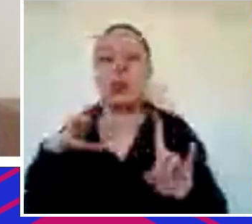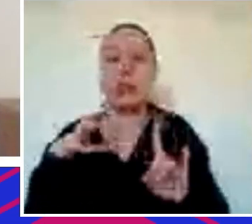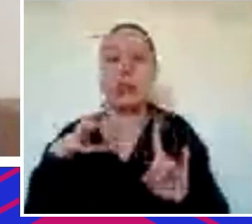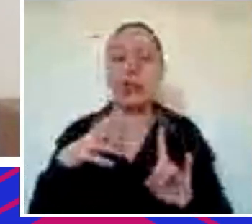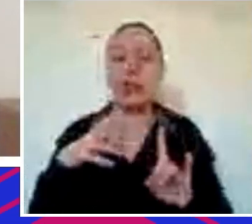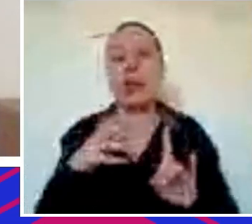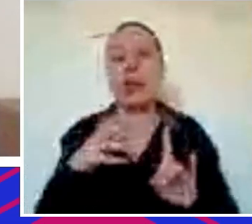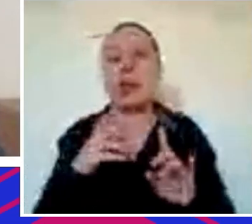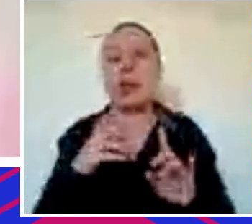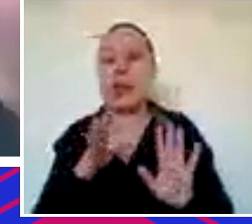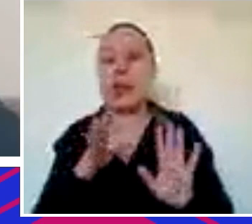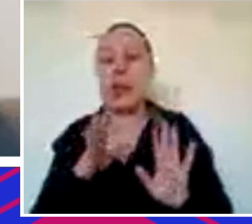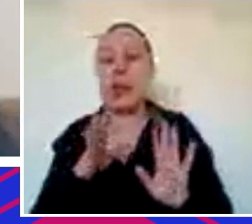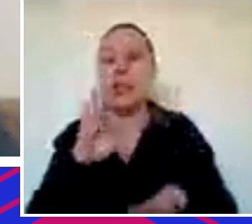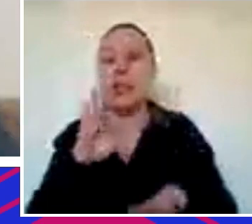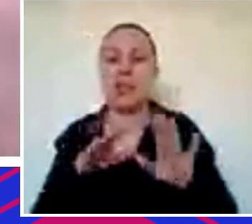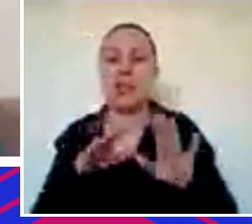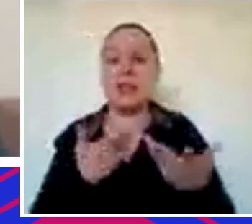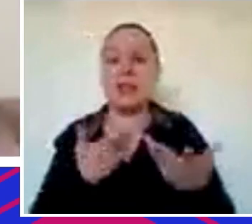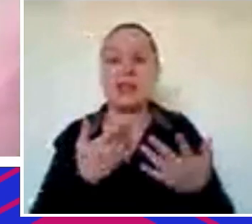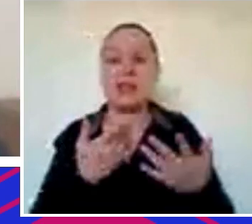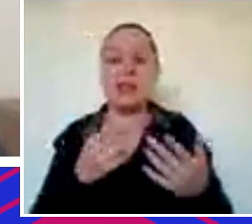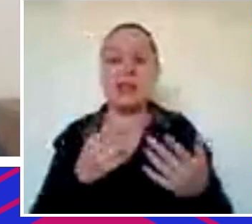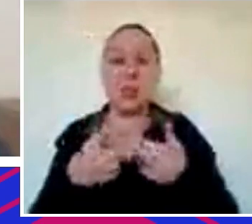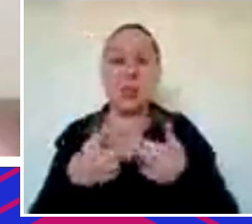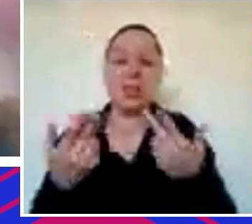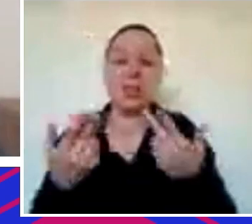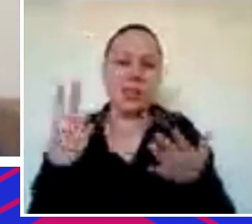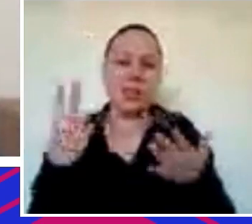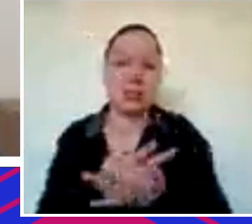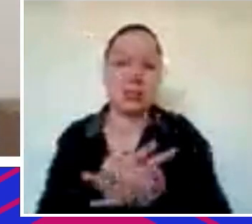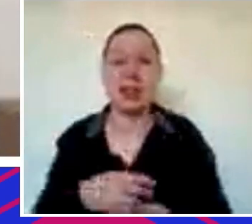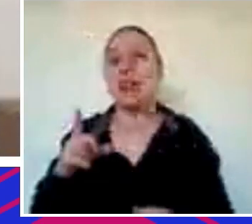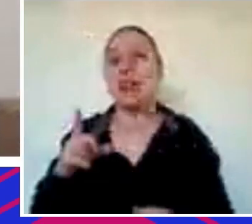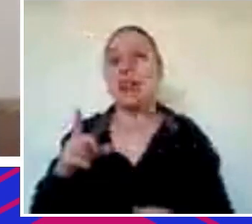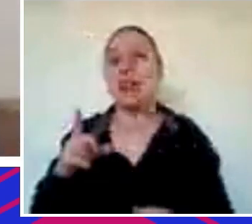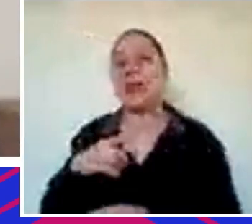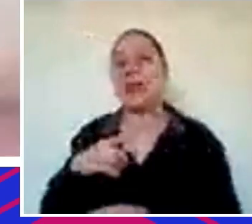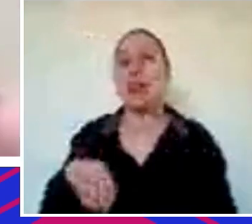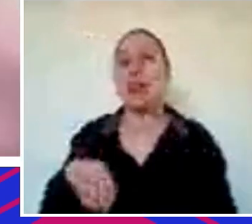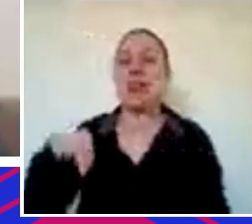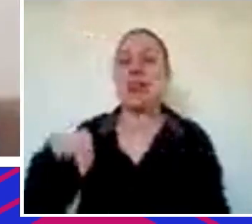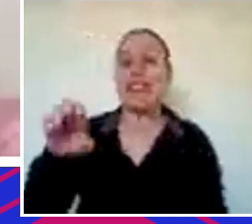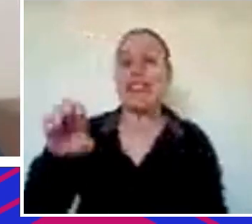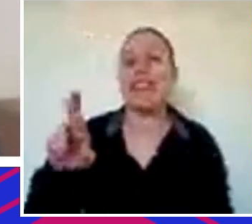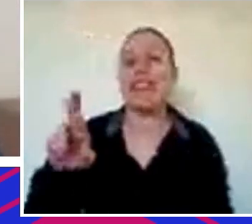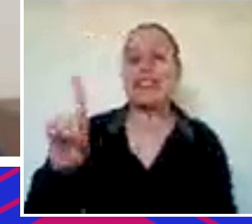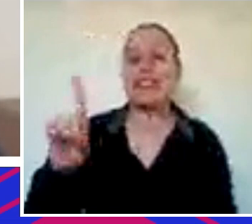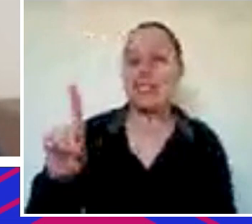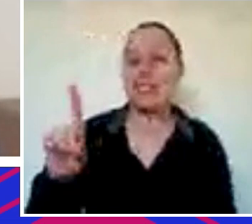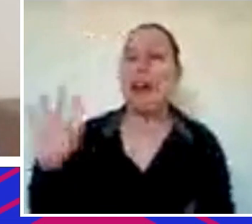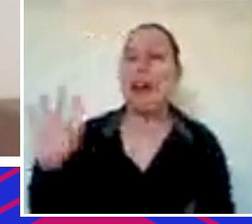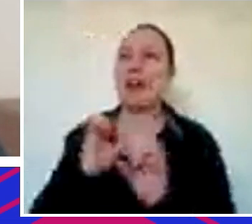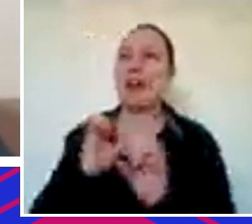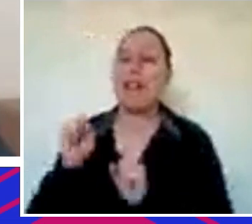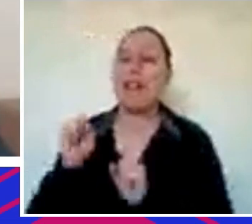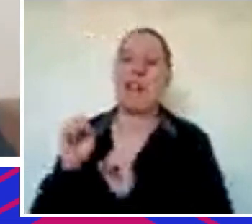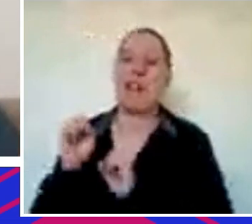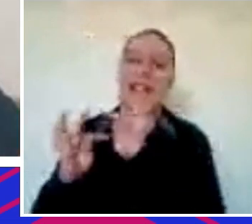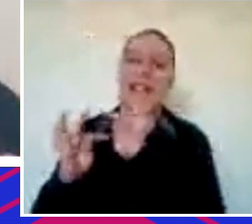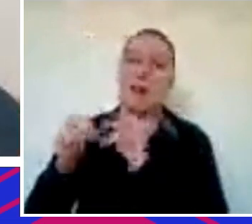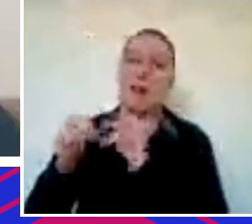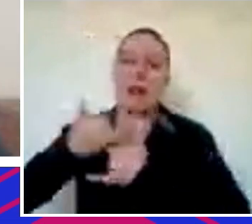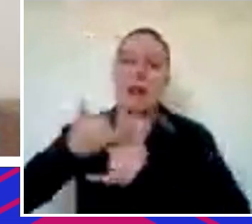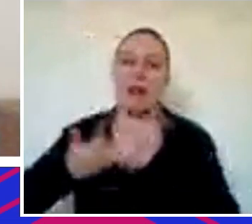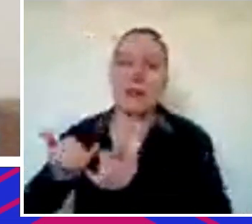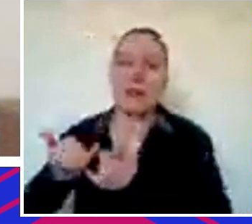early adopters, né? Quem adora tecnologia, os nerds, né? Por exemplo, que adoram brincar com as coisas novas. Depois você